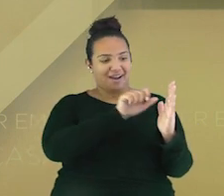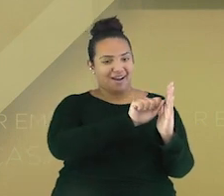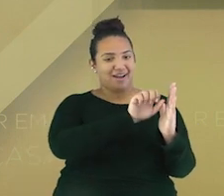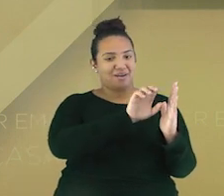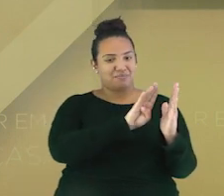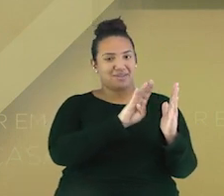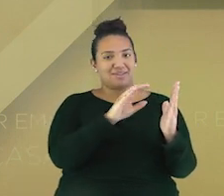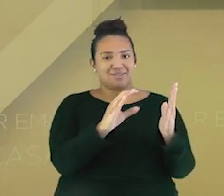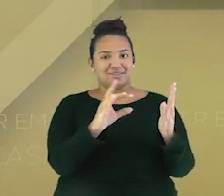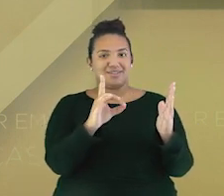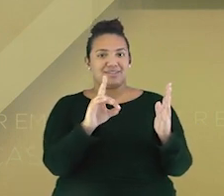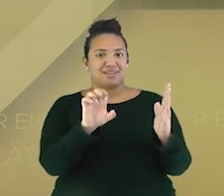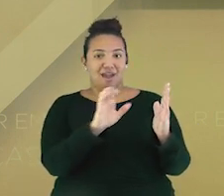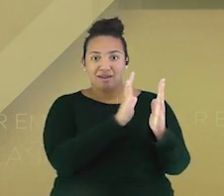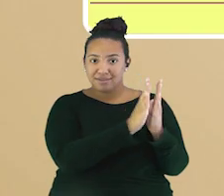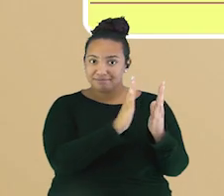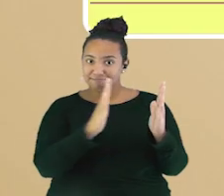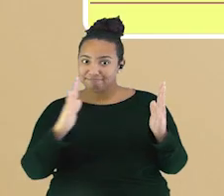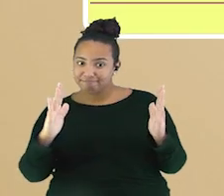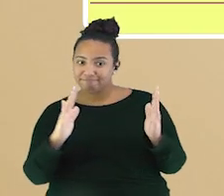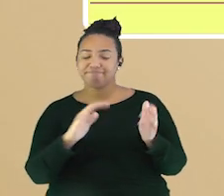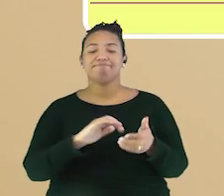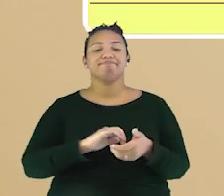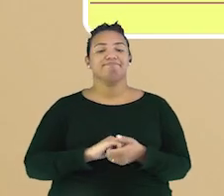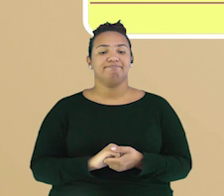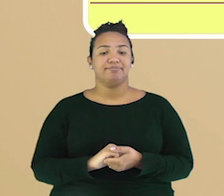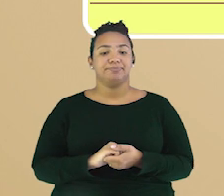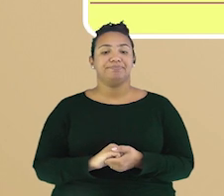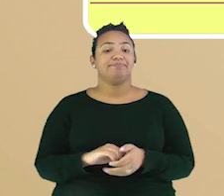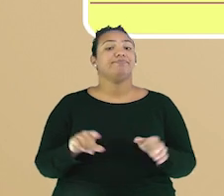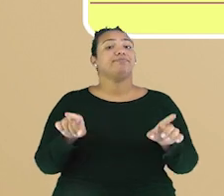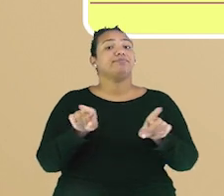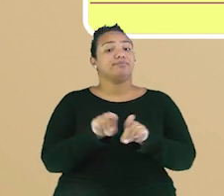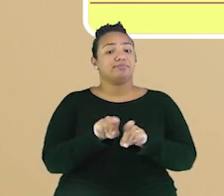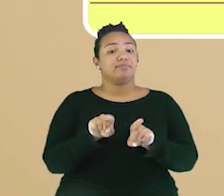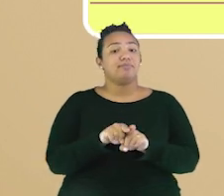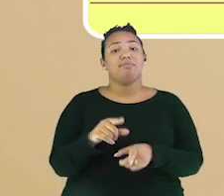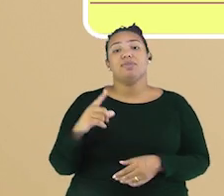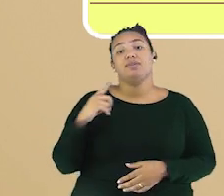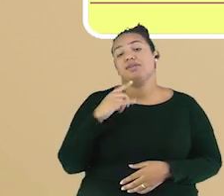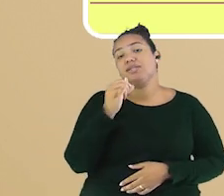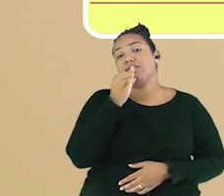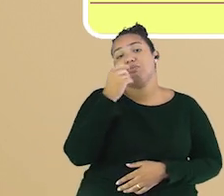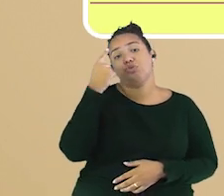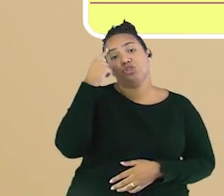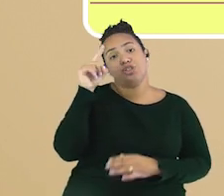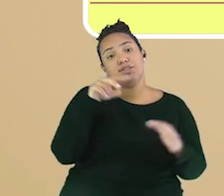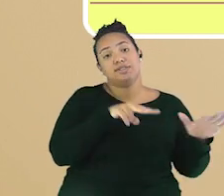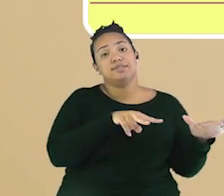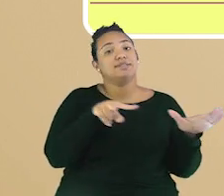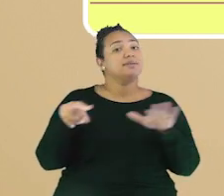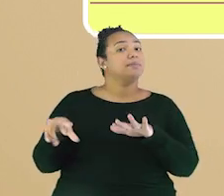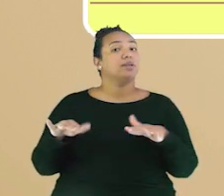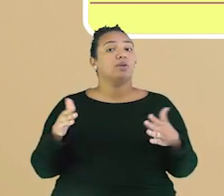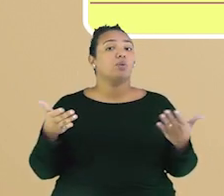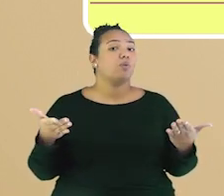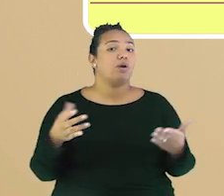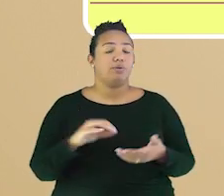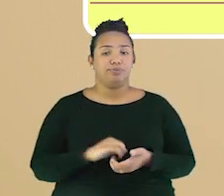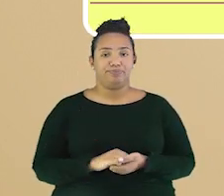sequência, em uma ordem. Nós também temos a sequência dos dias da semana. Quais são os dias da semana?